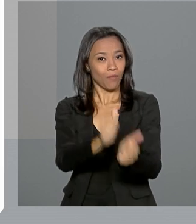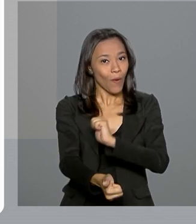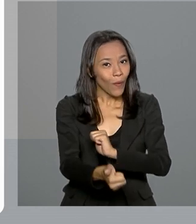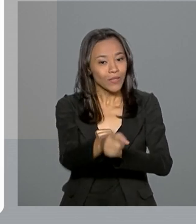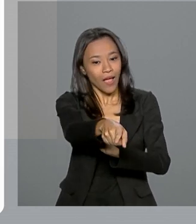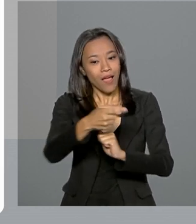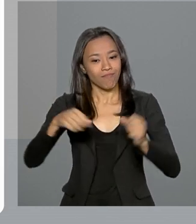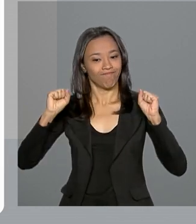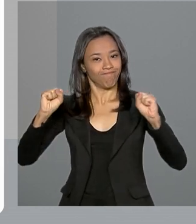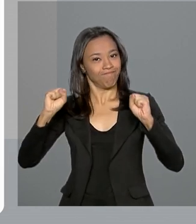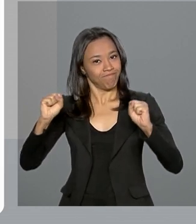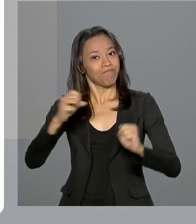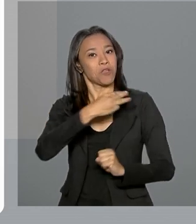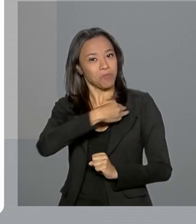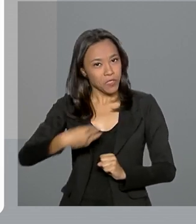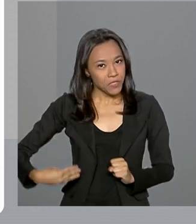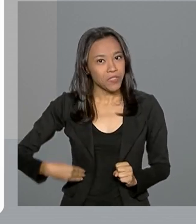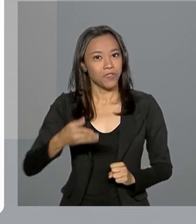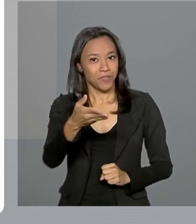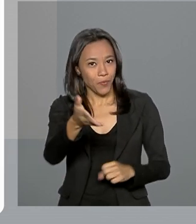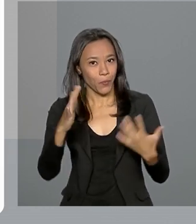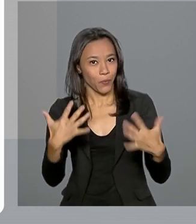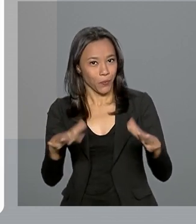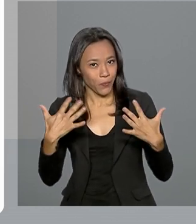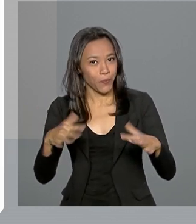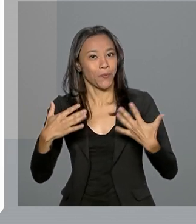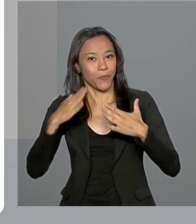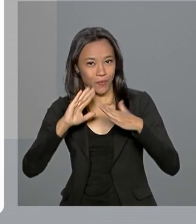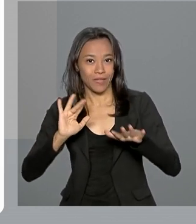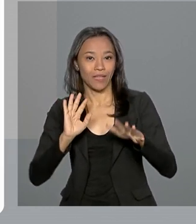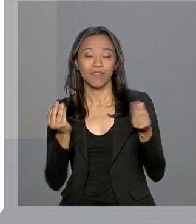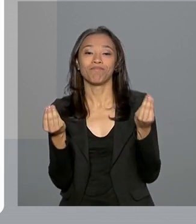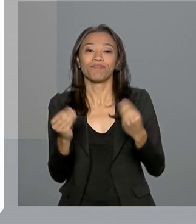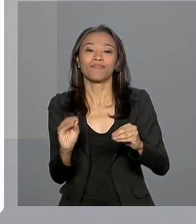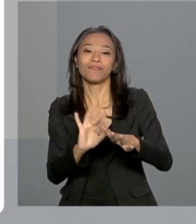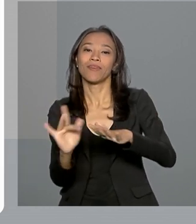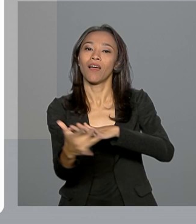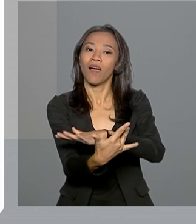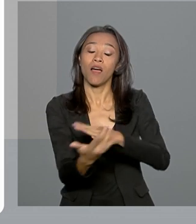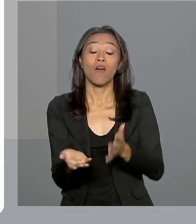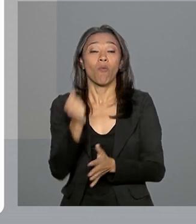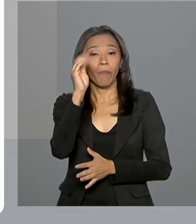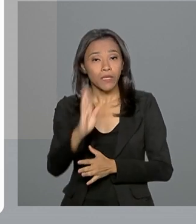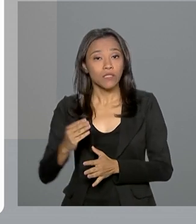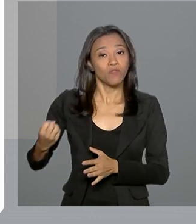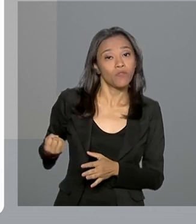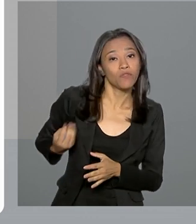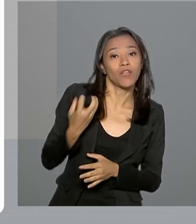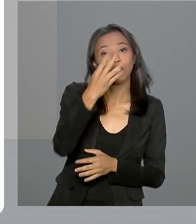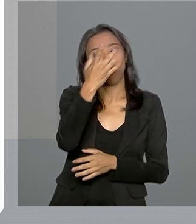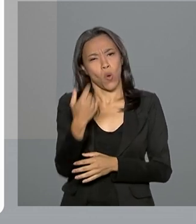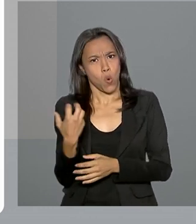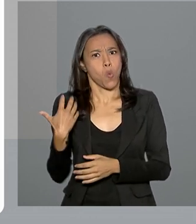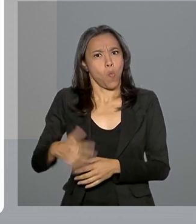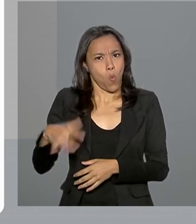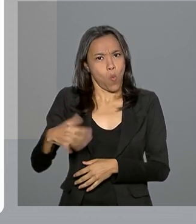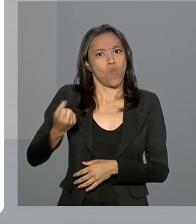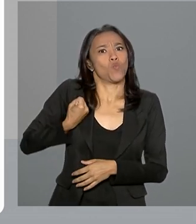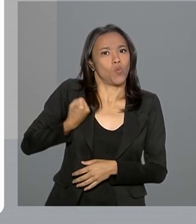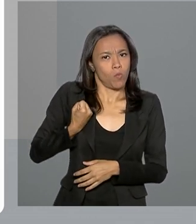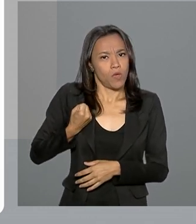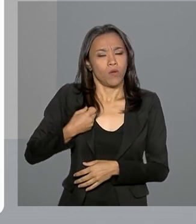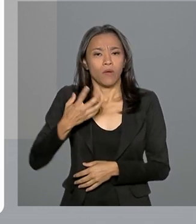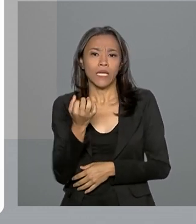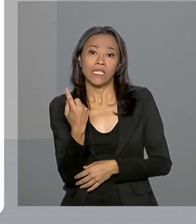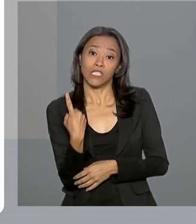pelo ministro da Cidadania, Osmar Terra, nas redes sociais. O Brasil viajou para o Peru com o maior número de atletas em